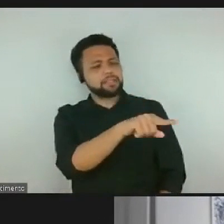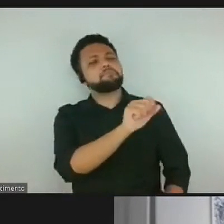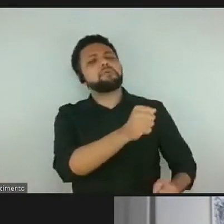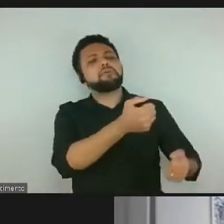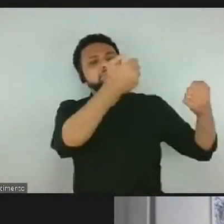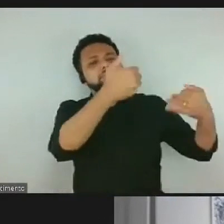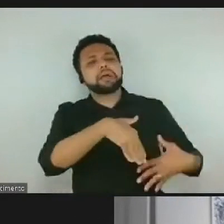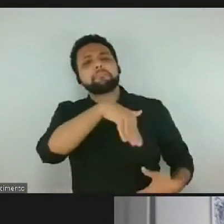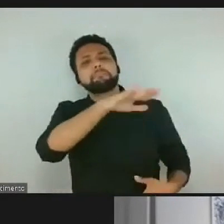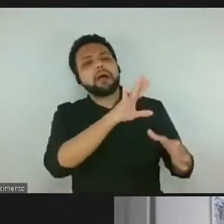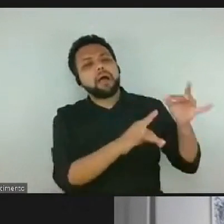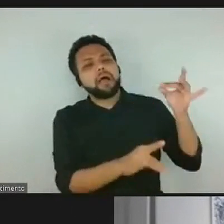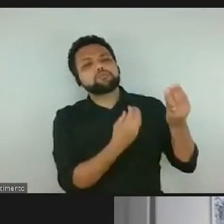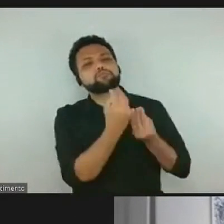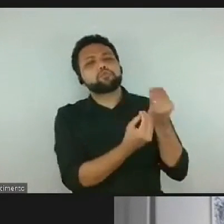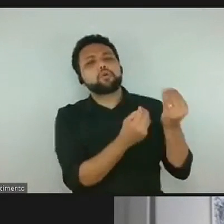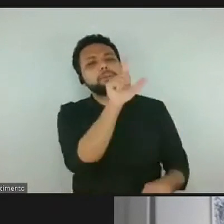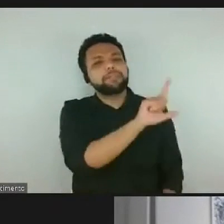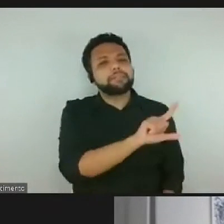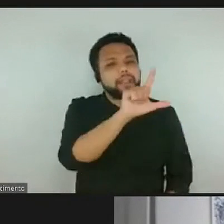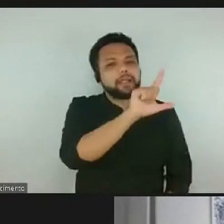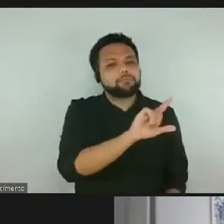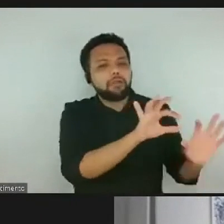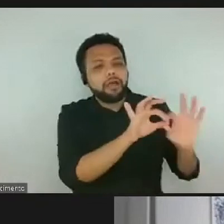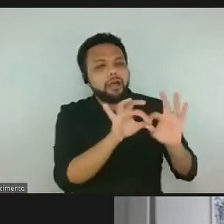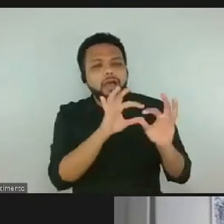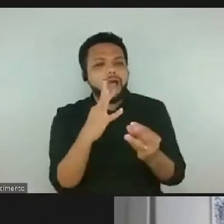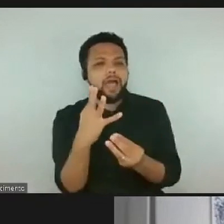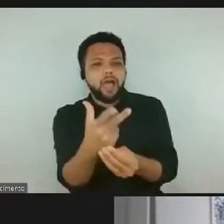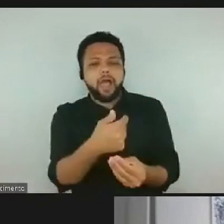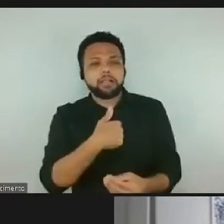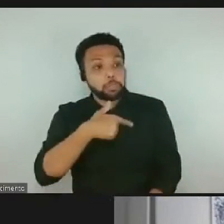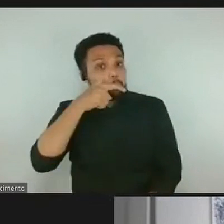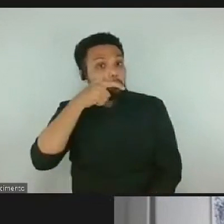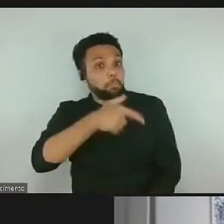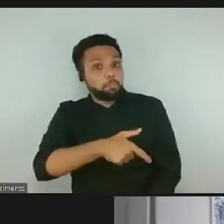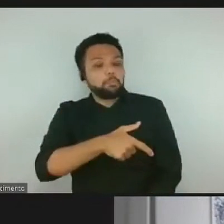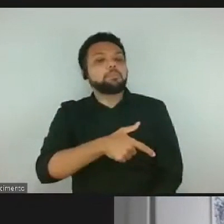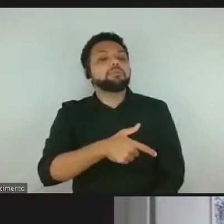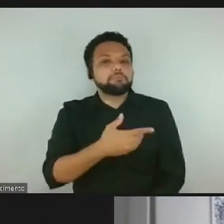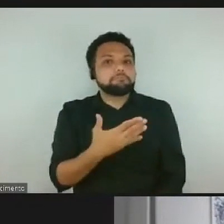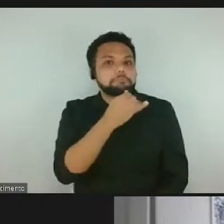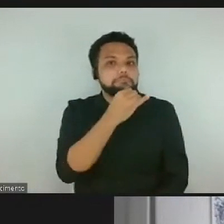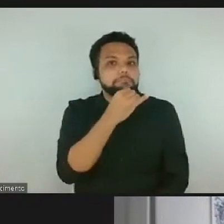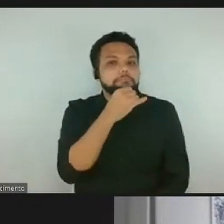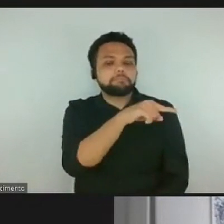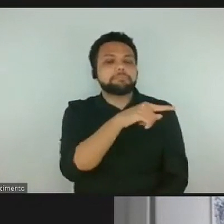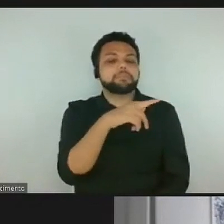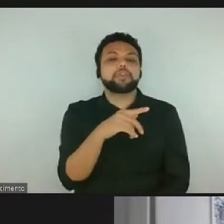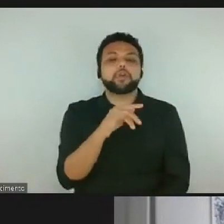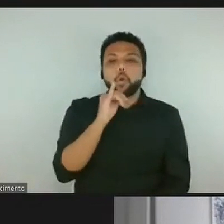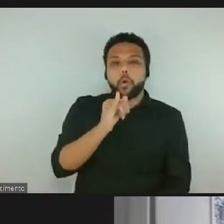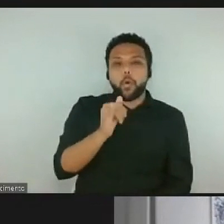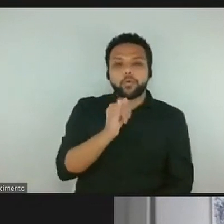trabalha a literatura e a arte? Achei muito interessante, como no caso do ponto do Guimarães Rosa.